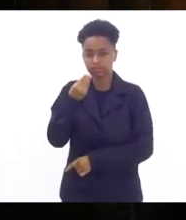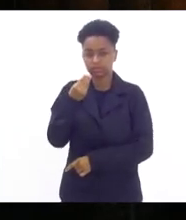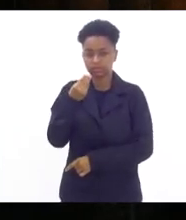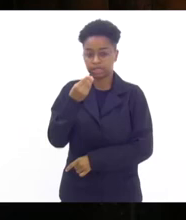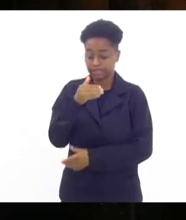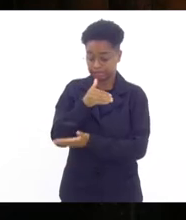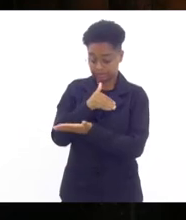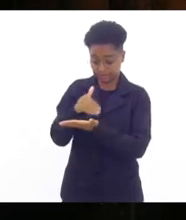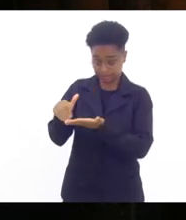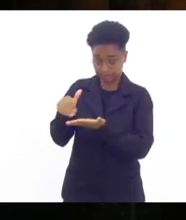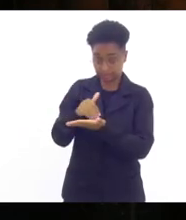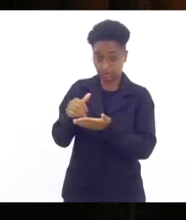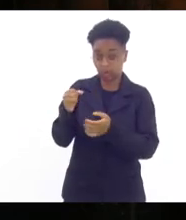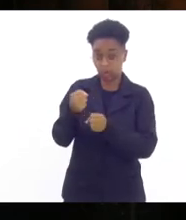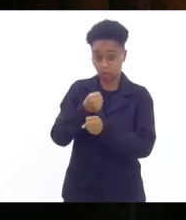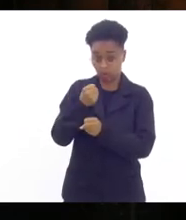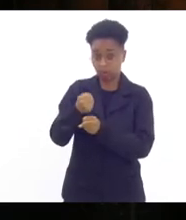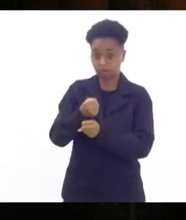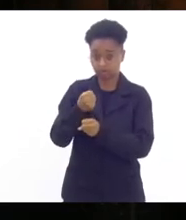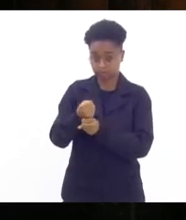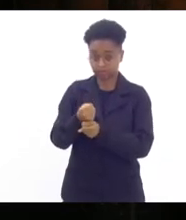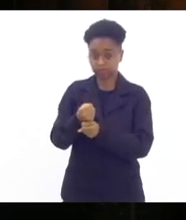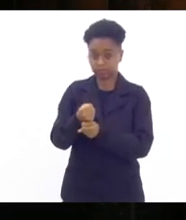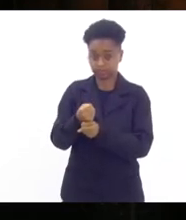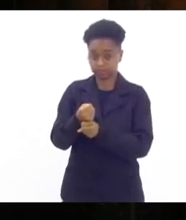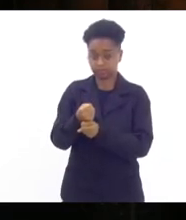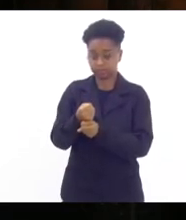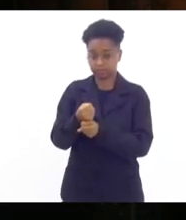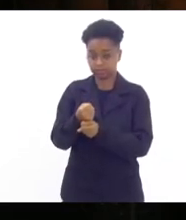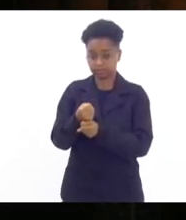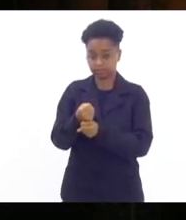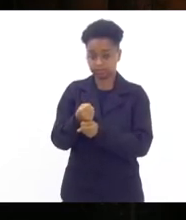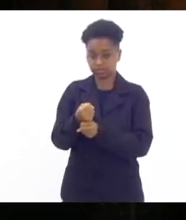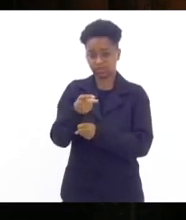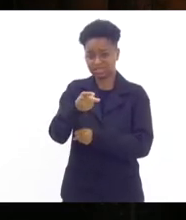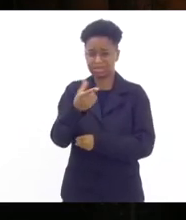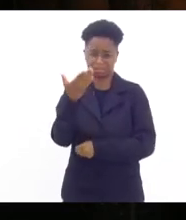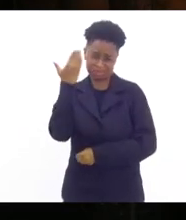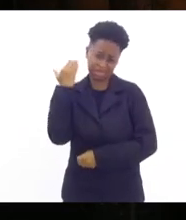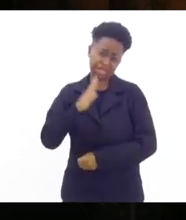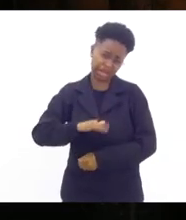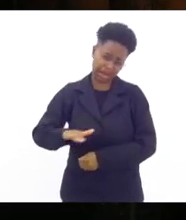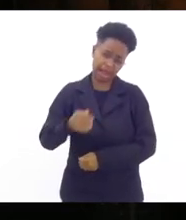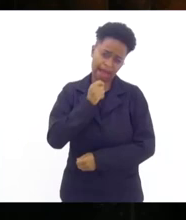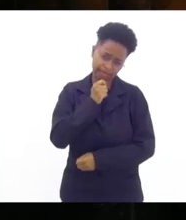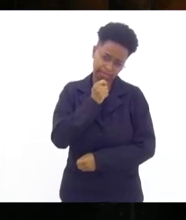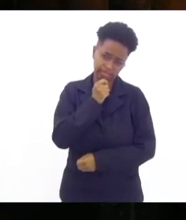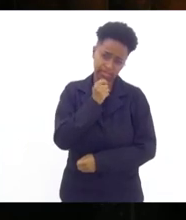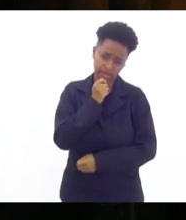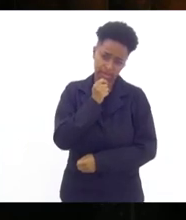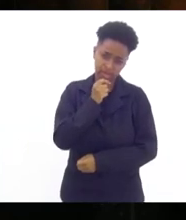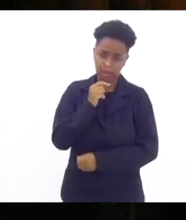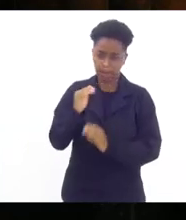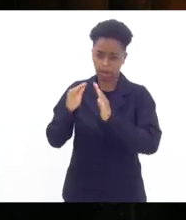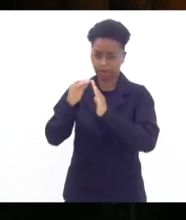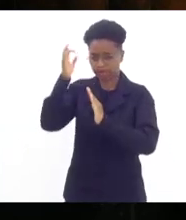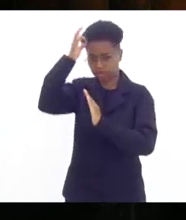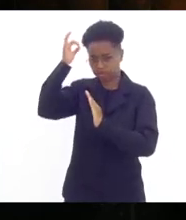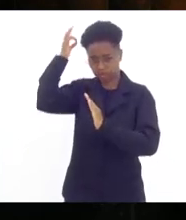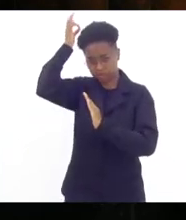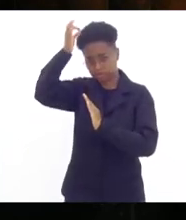secretário de obras deputado Valda Seaz quando o senhor ainda era menino e estava lá no Espírito Santo